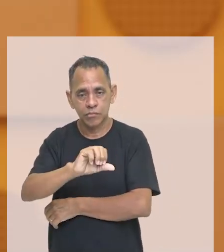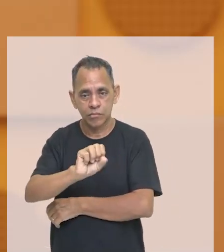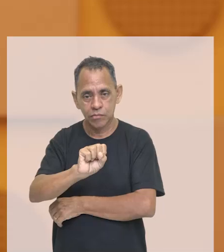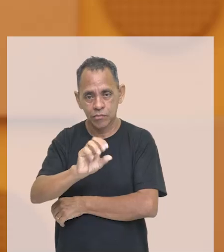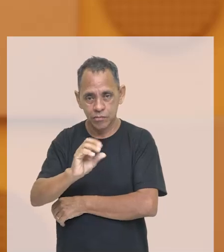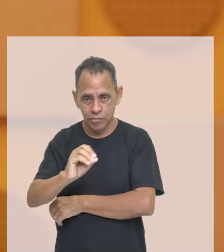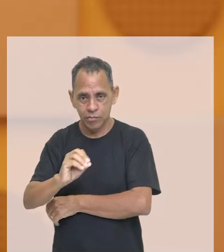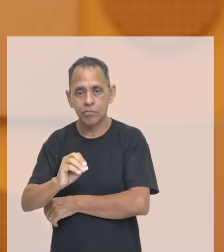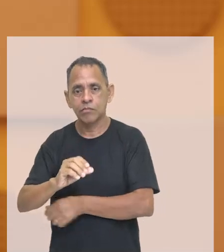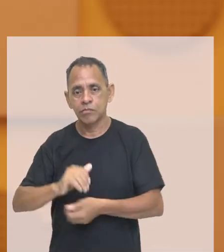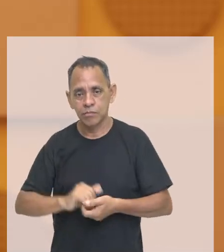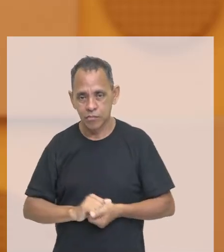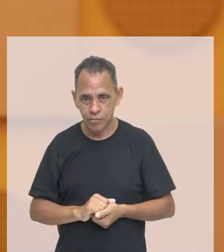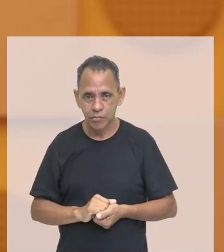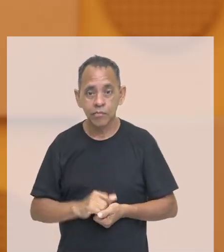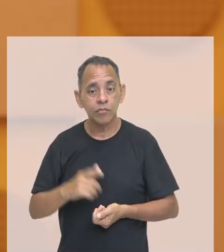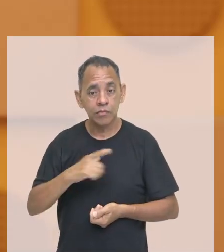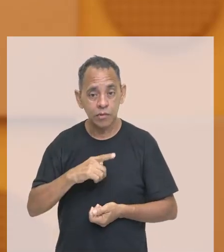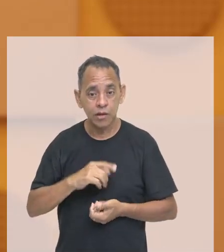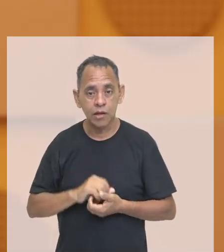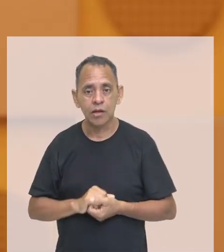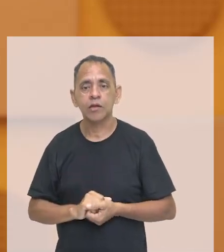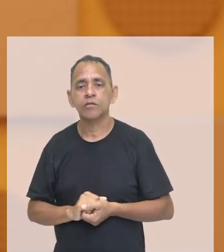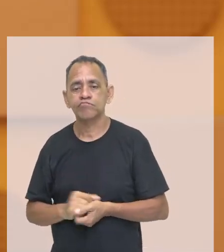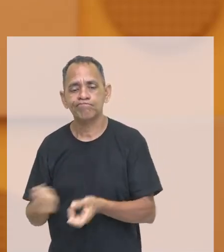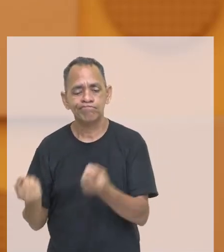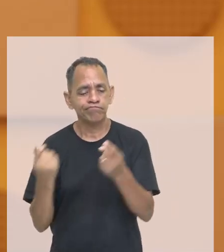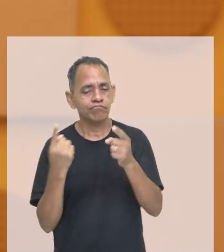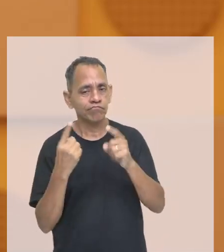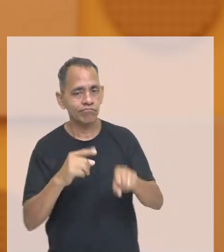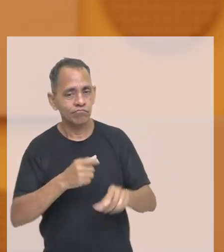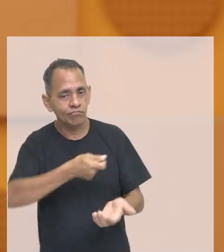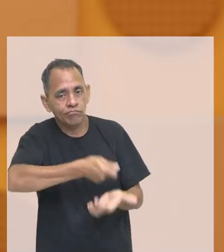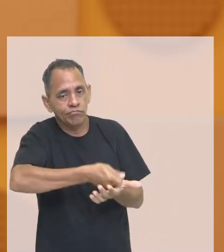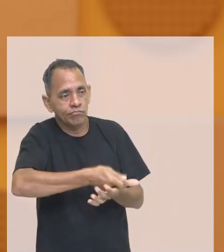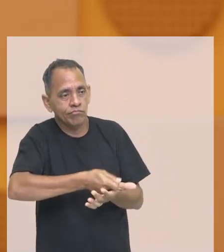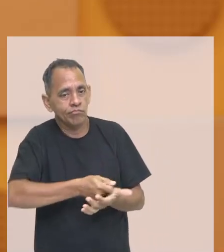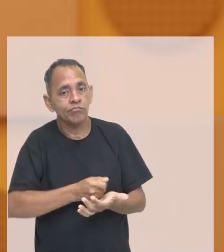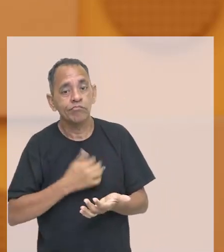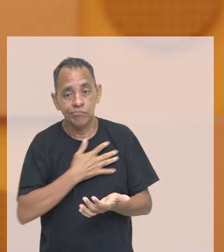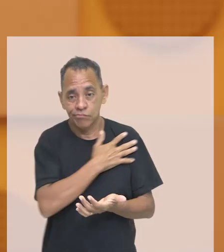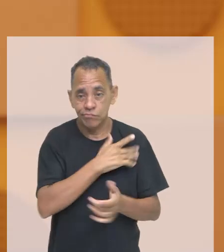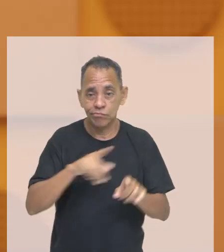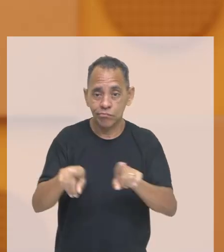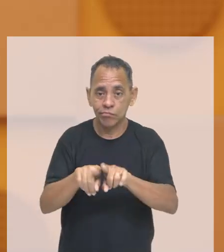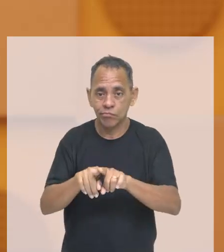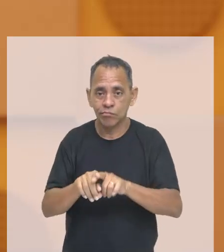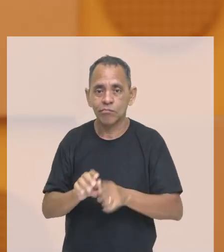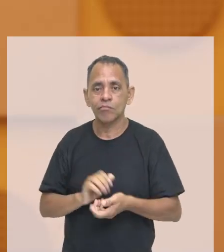oposição ao regime, clamando por liberdades individuais e a resposta desse